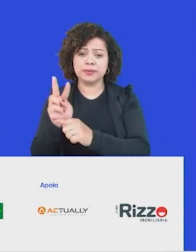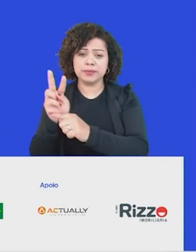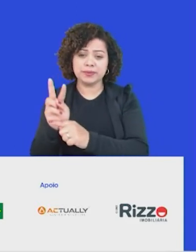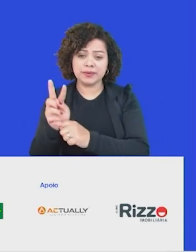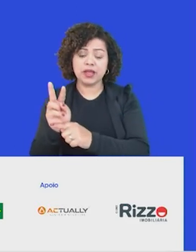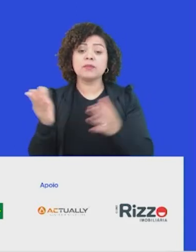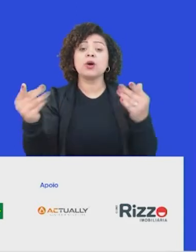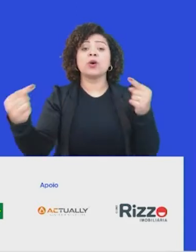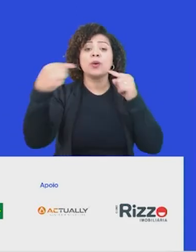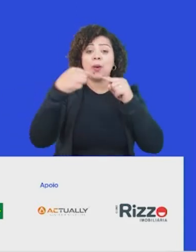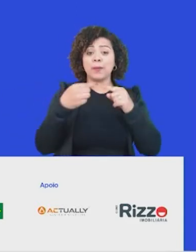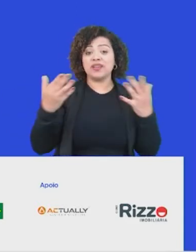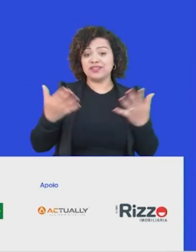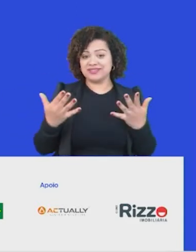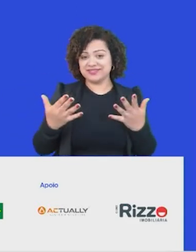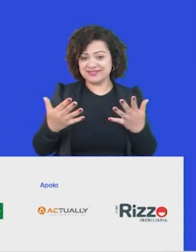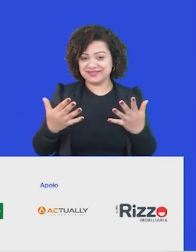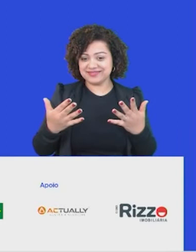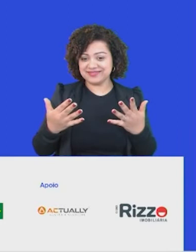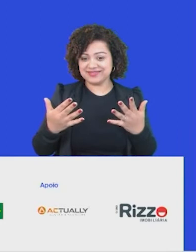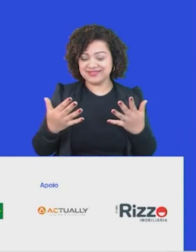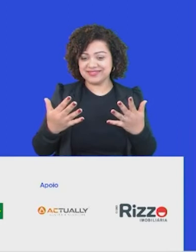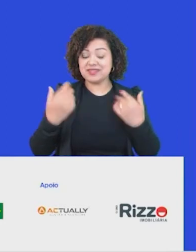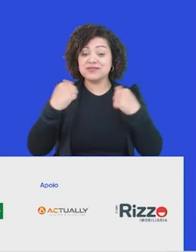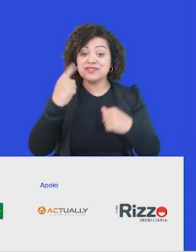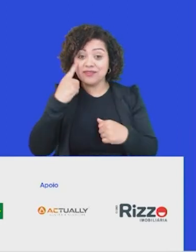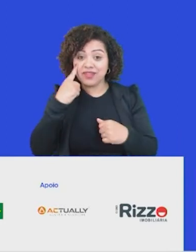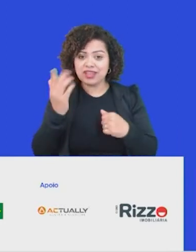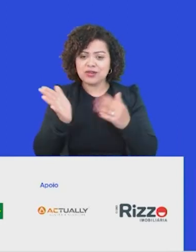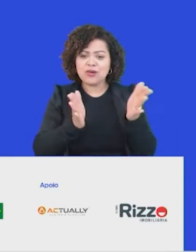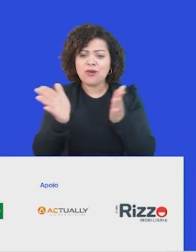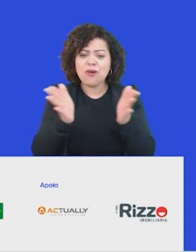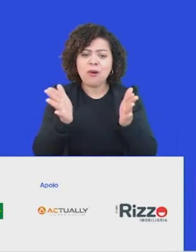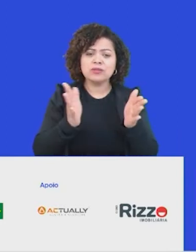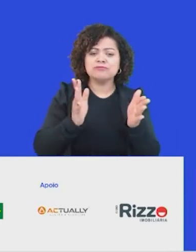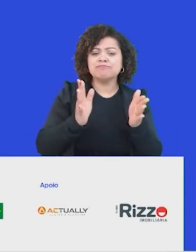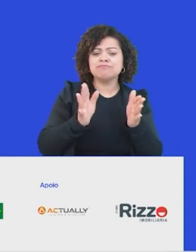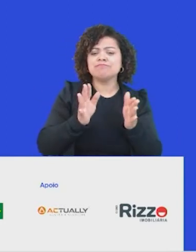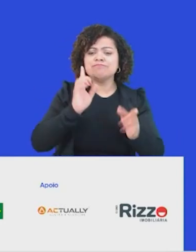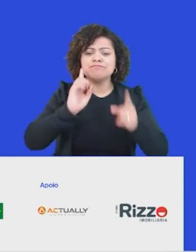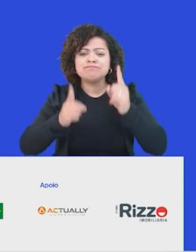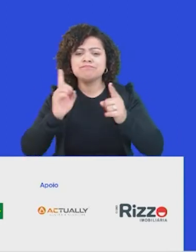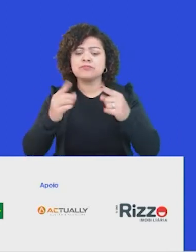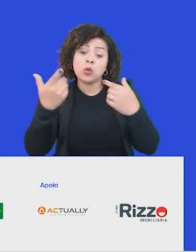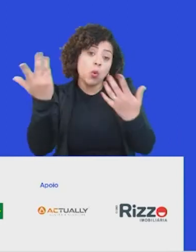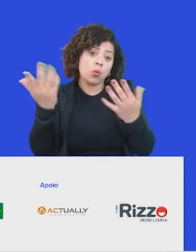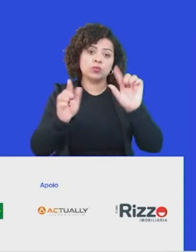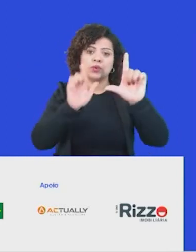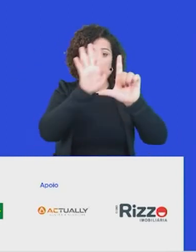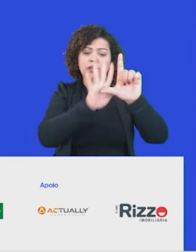realidade. Esses são os dez que a gente norteia toda a nossa governança, toda a nossa plataforma de ESGIN.